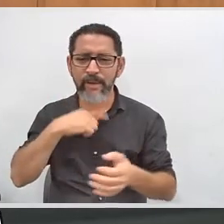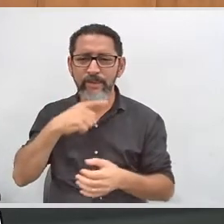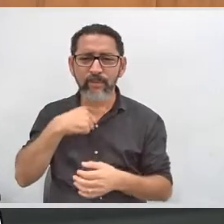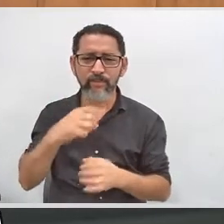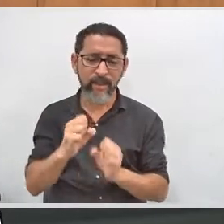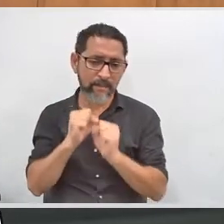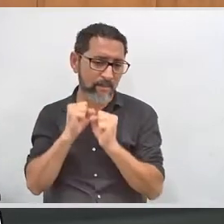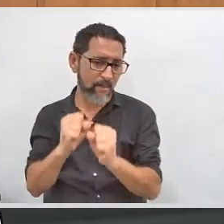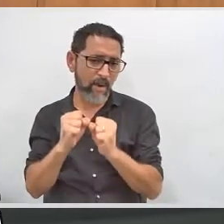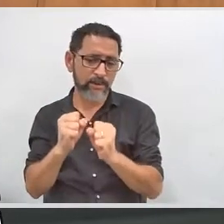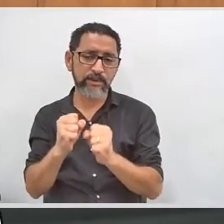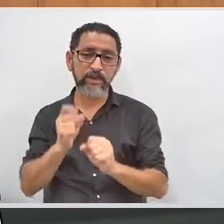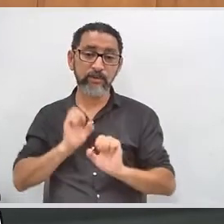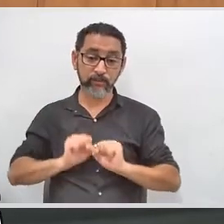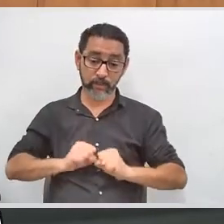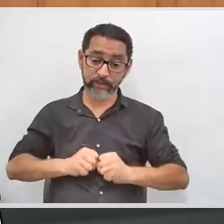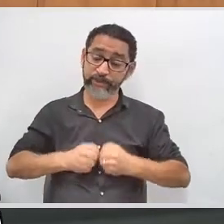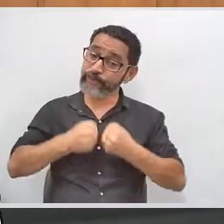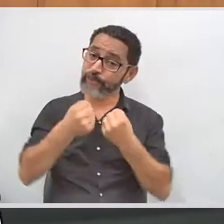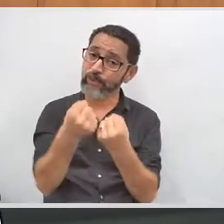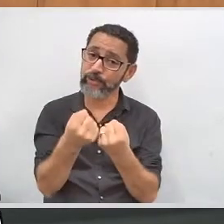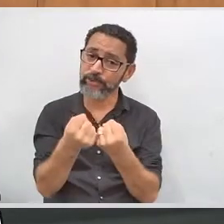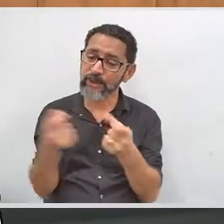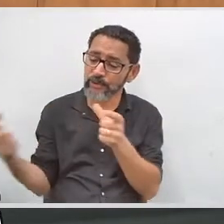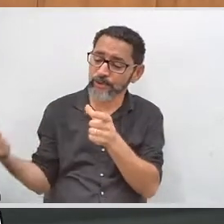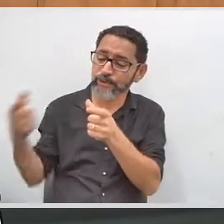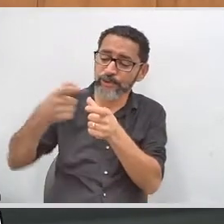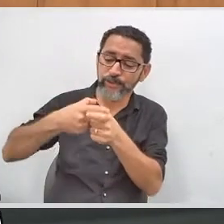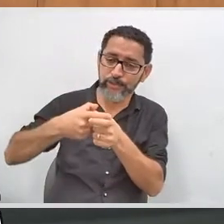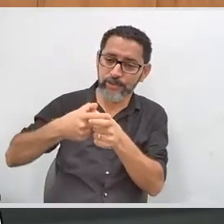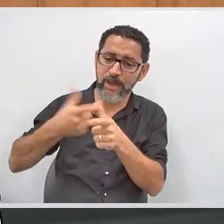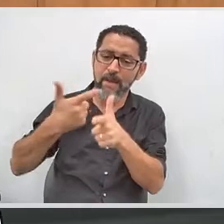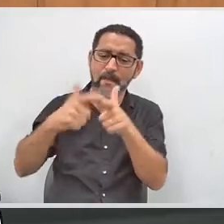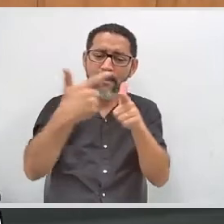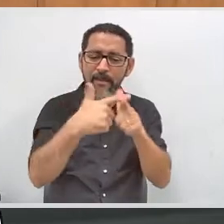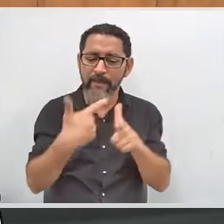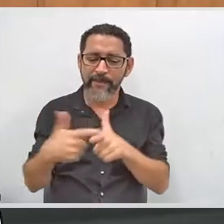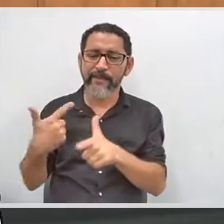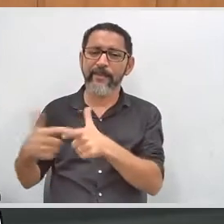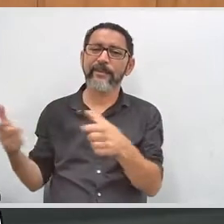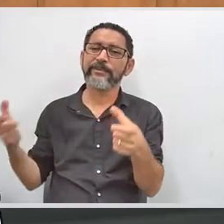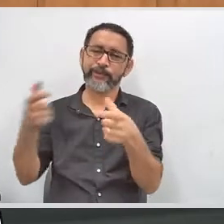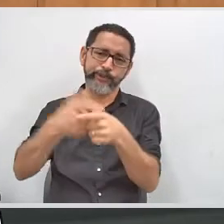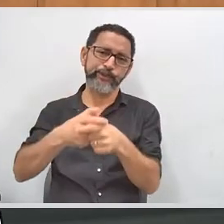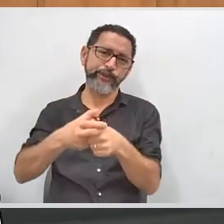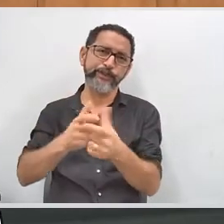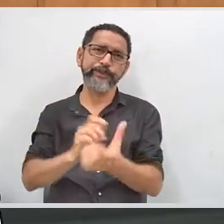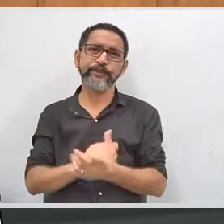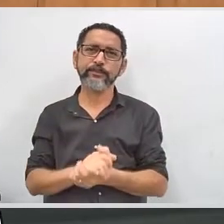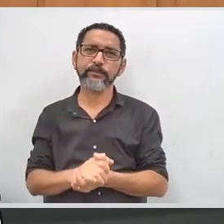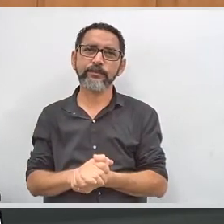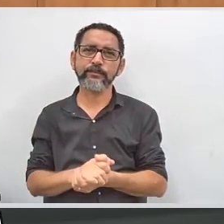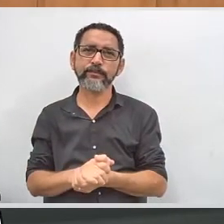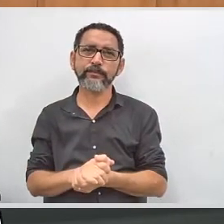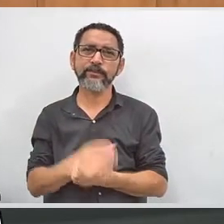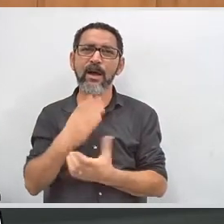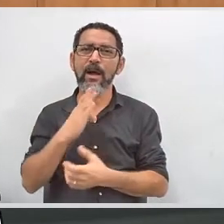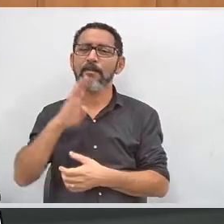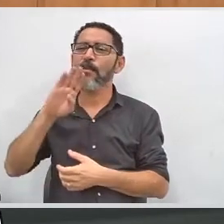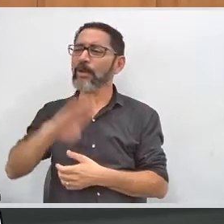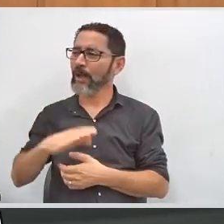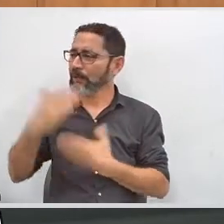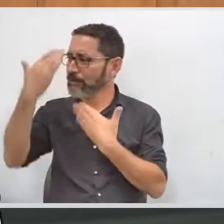empenhamos também a minimizar qualquer problema que as escolas tenham com relação à acessibilidade.